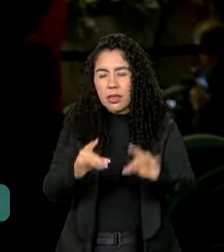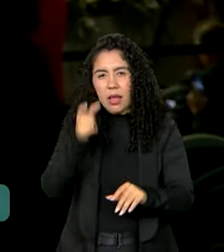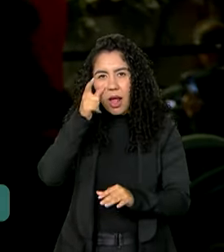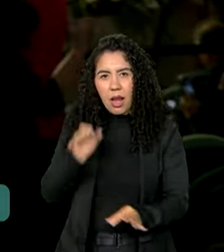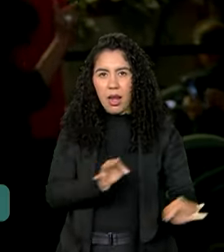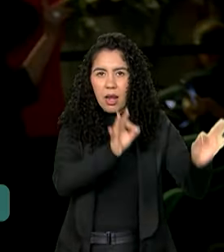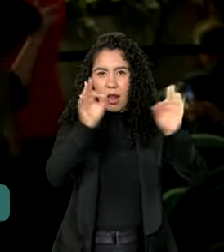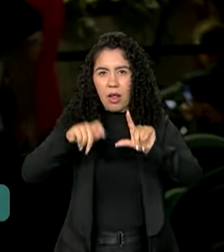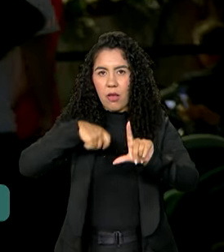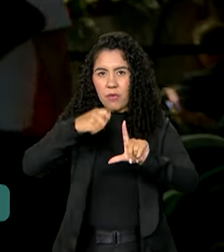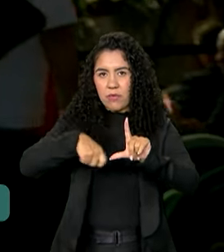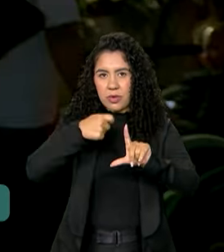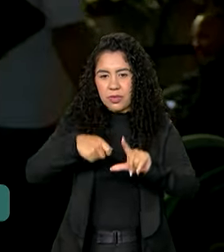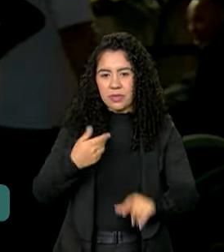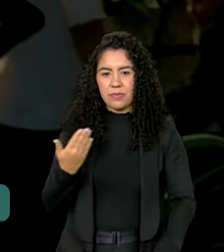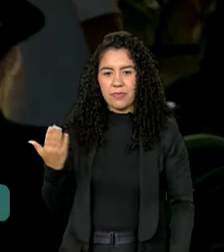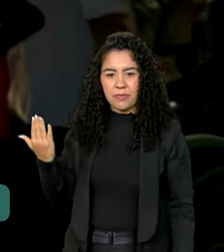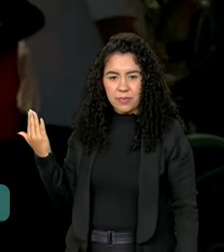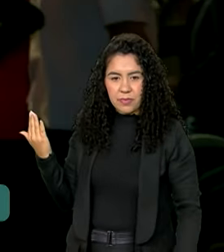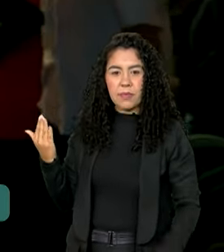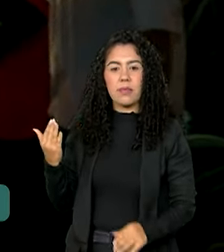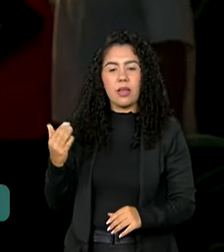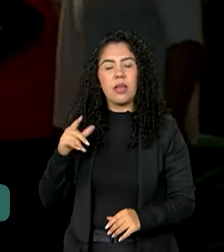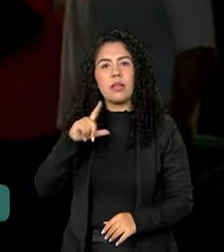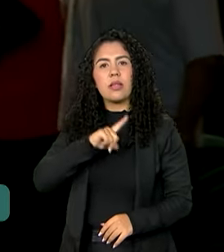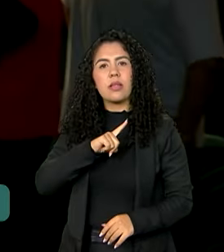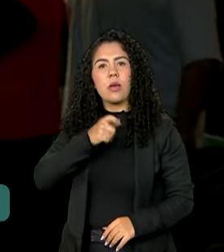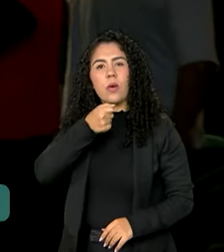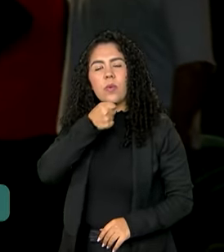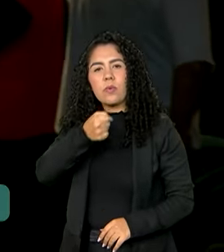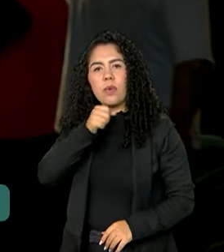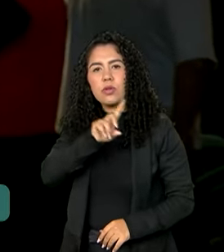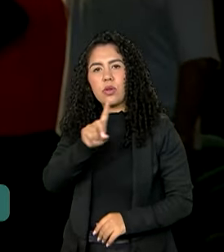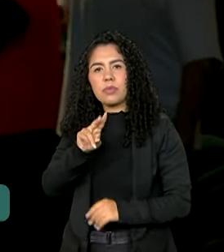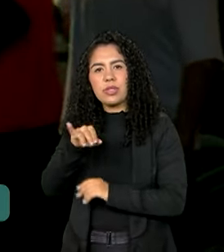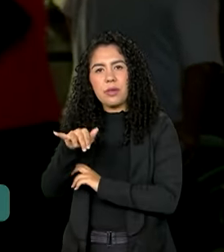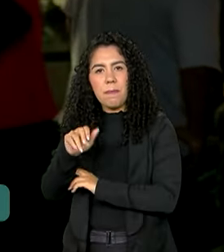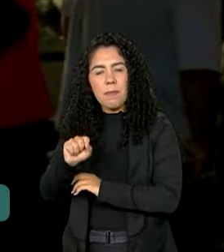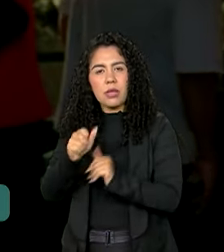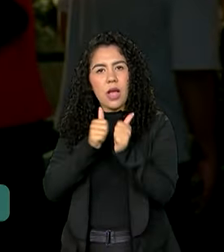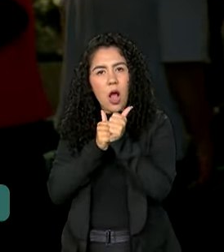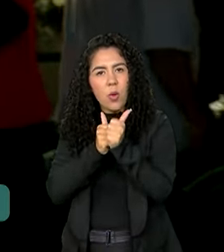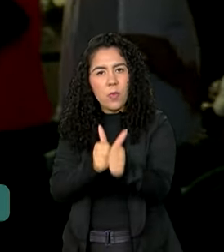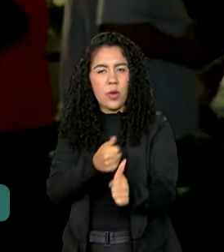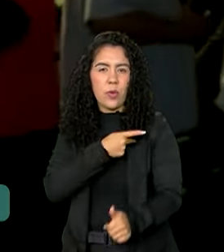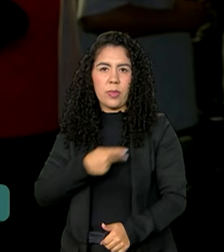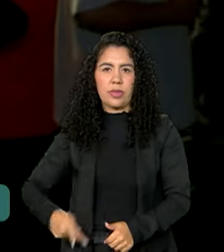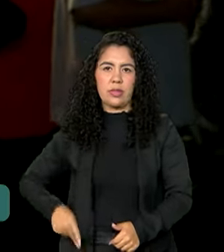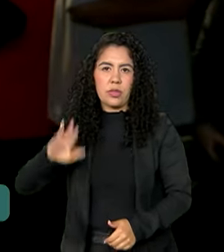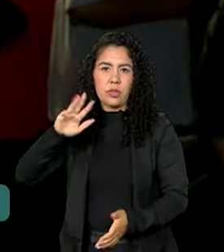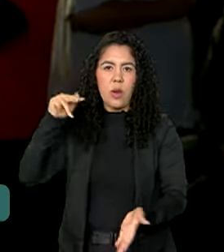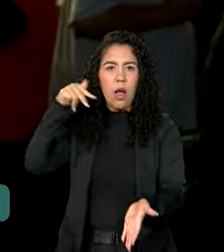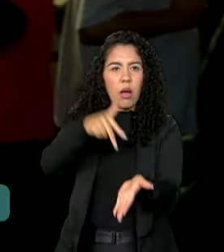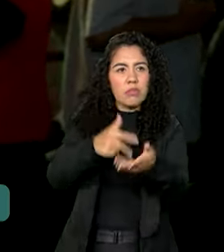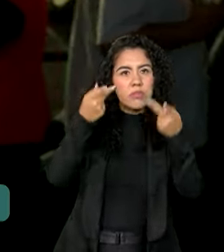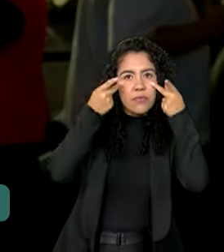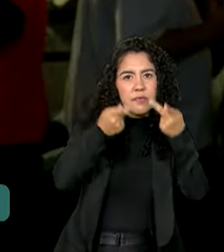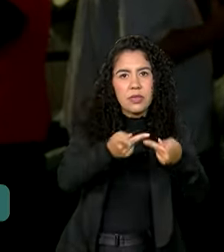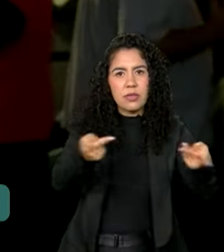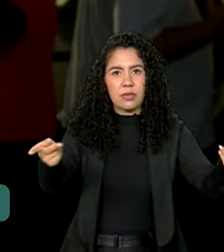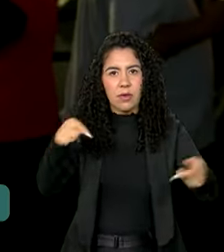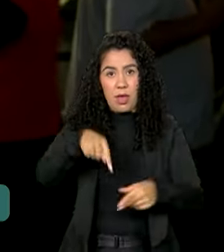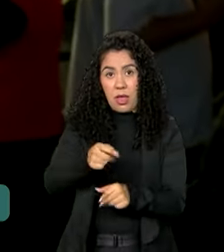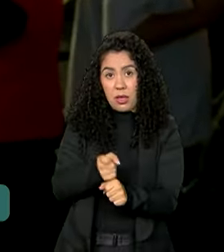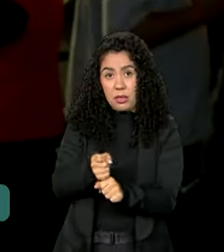reportagem do colega Dimas Soudi, que acompanhou a visita que o presidente Lula fez à Embraer esse ano.